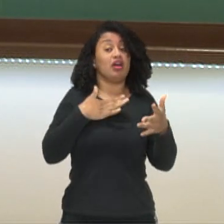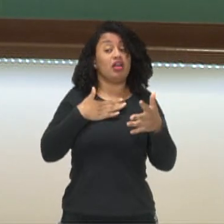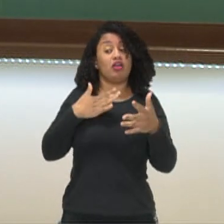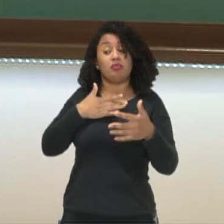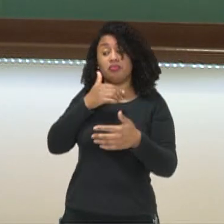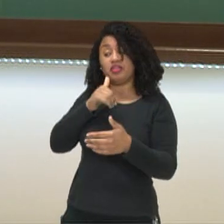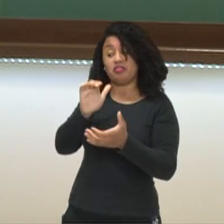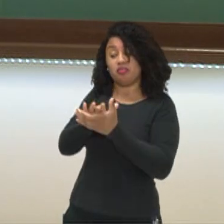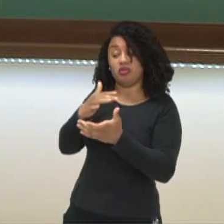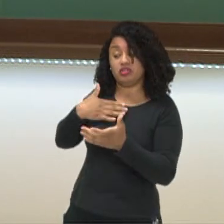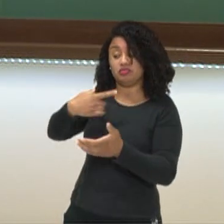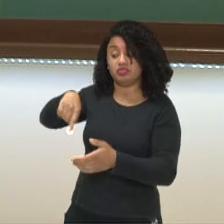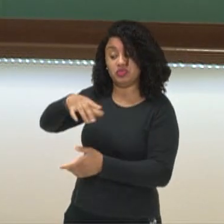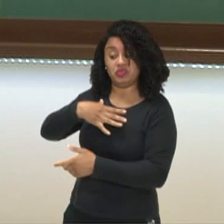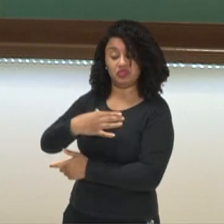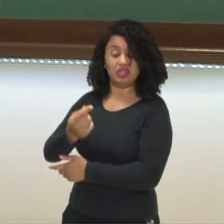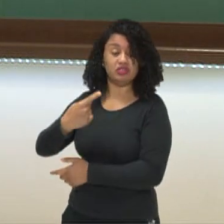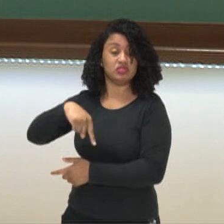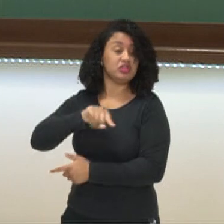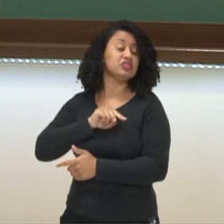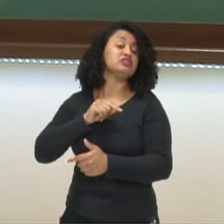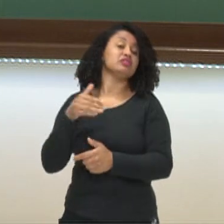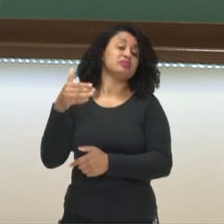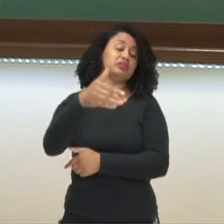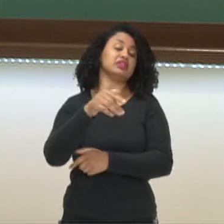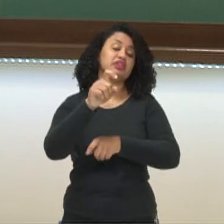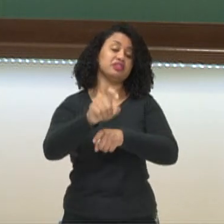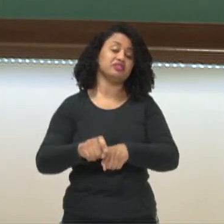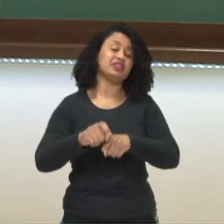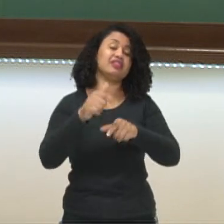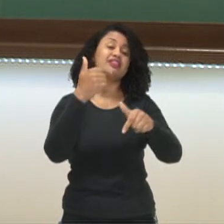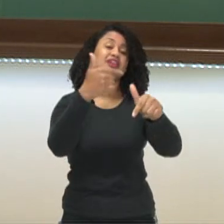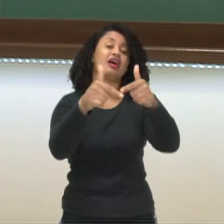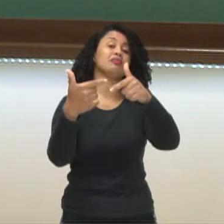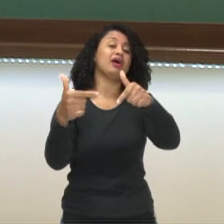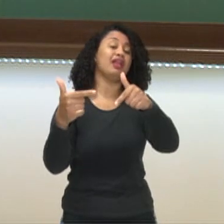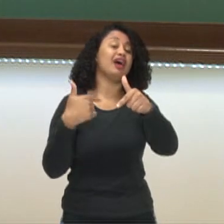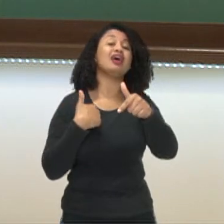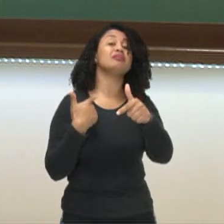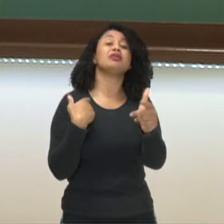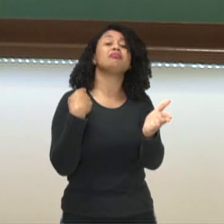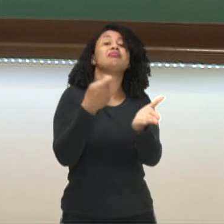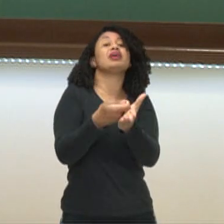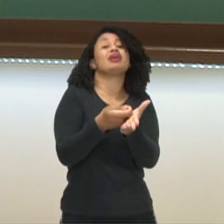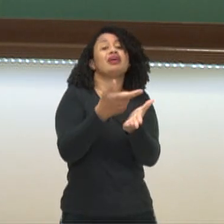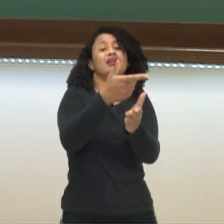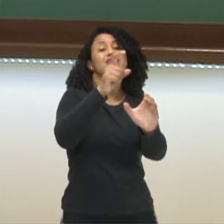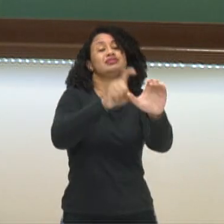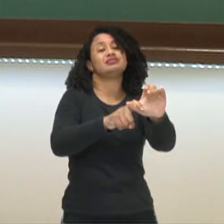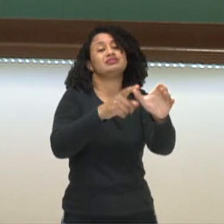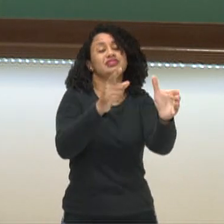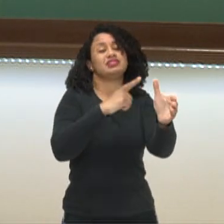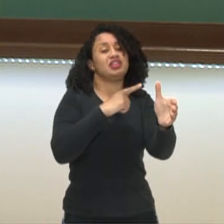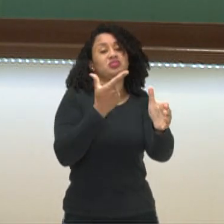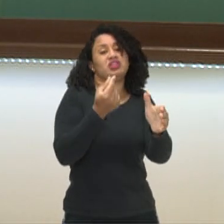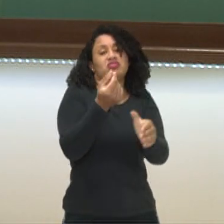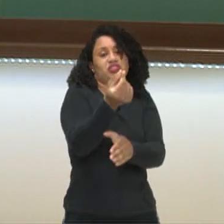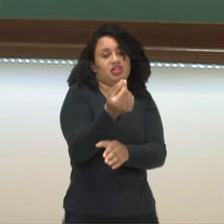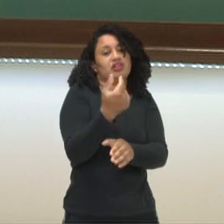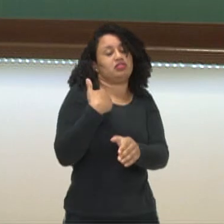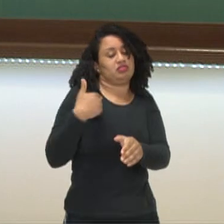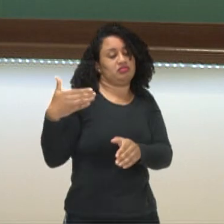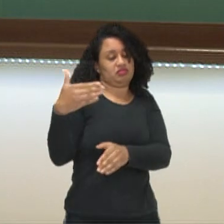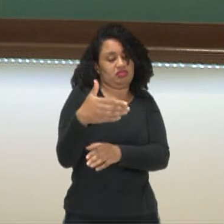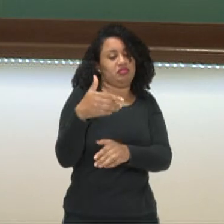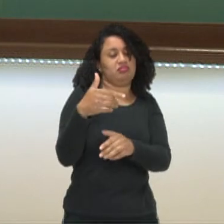minha esposa, meus filhinhos aqui, nós vamos entrar em pagamento de dívida que eu tenho ao senhor fazendeiro aí. Então eu entro aí pra